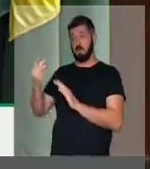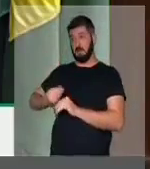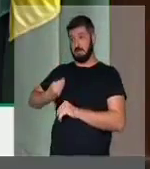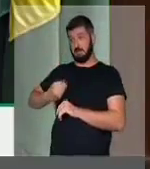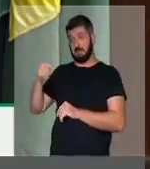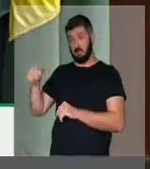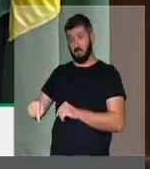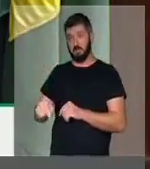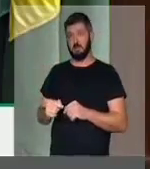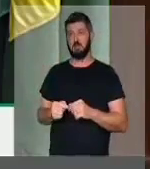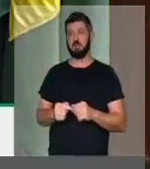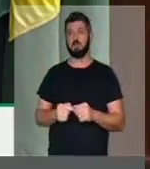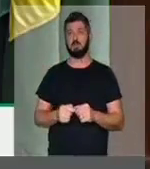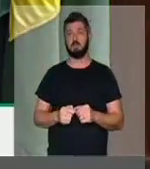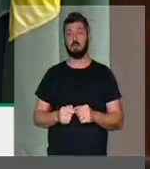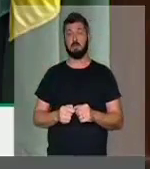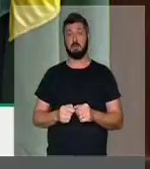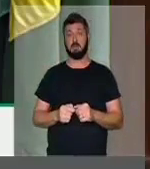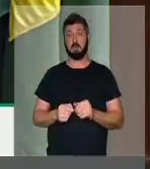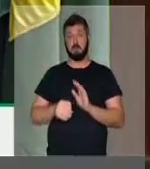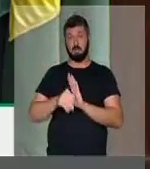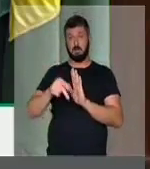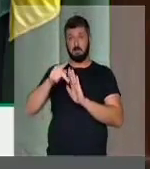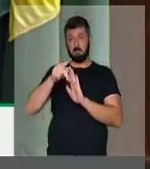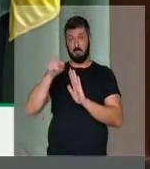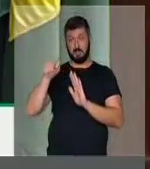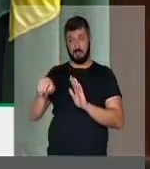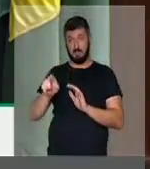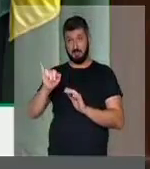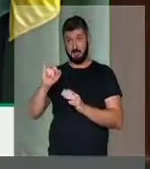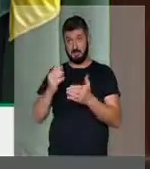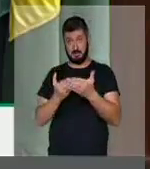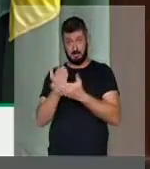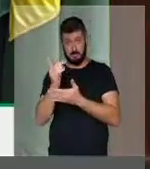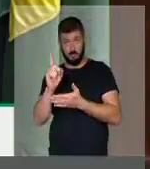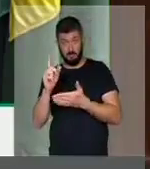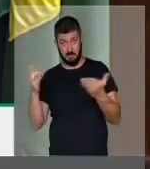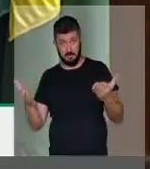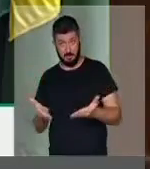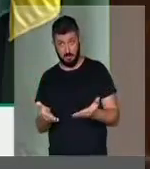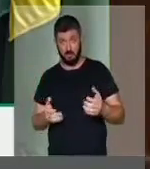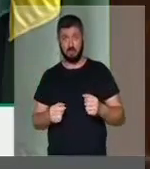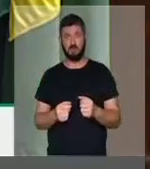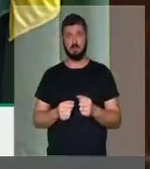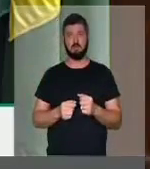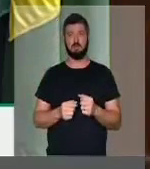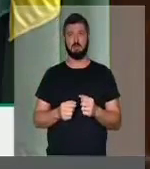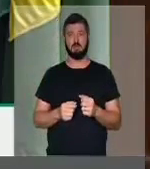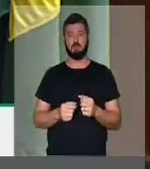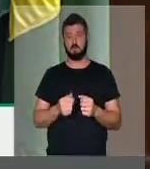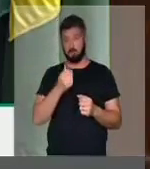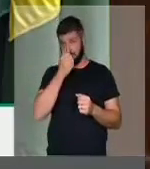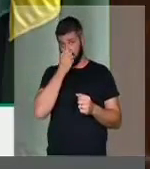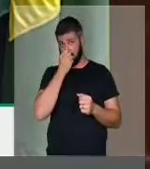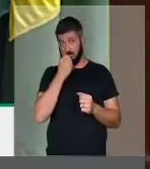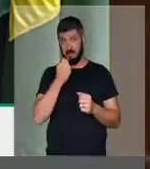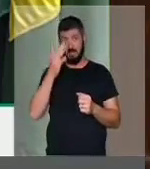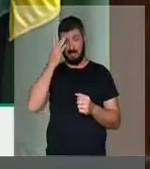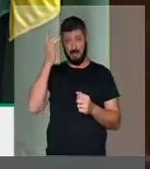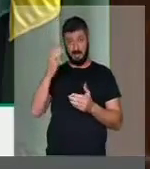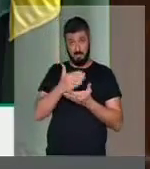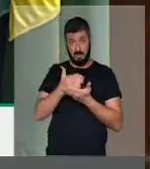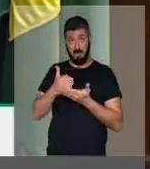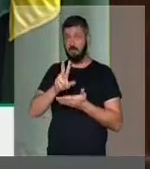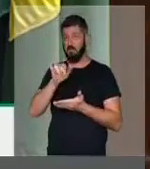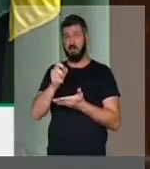deles aqui presentes, essa medida provisória, caso nós não aprovarmos ela no dia de hoje, ela, a partir de